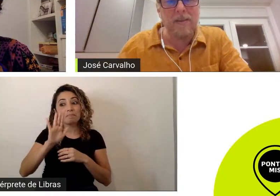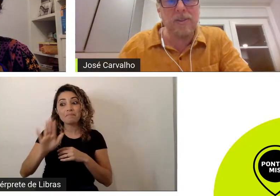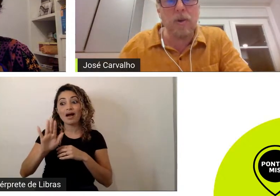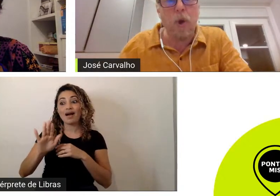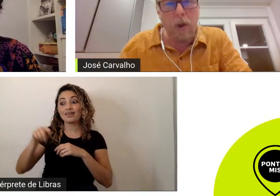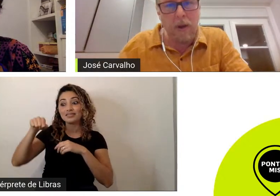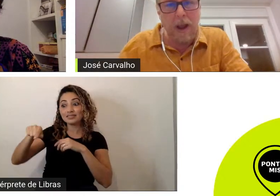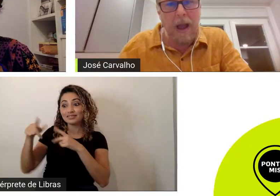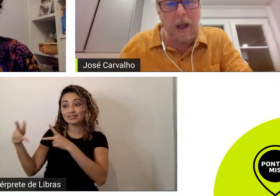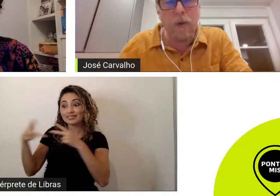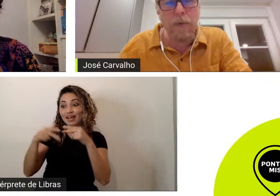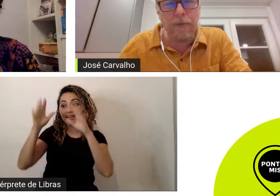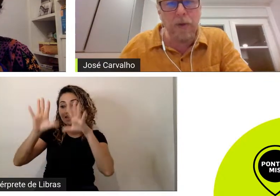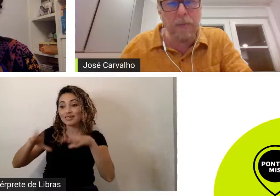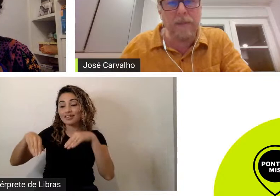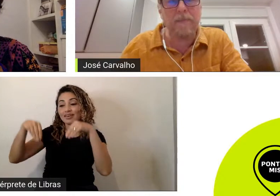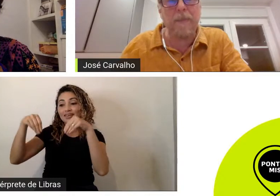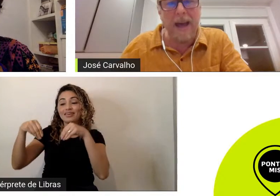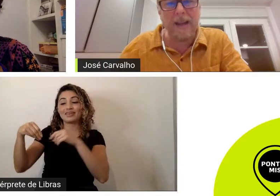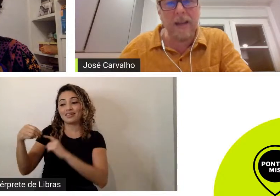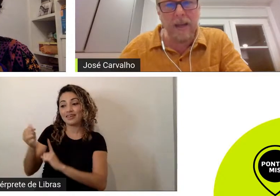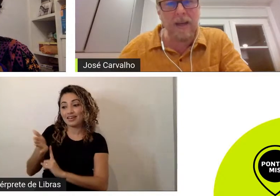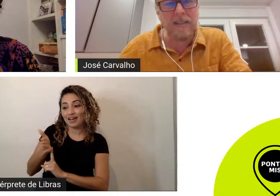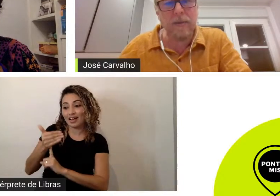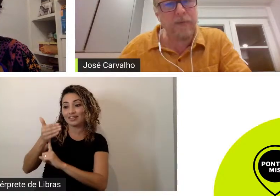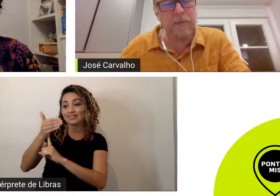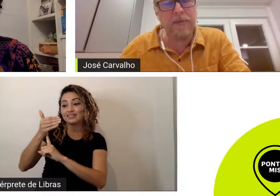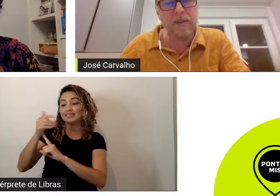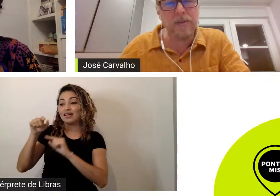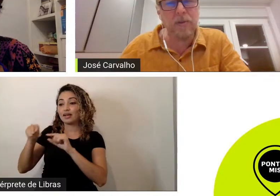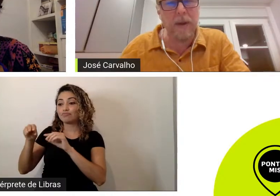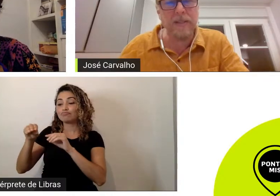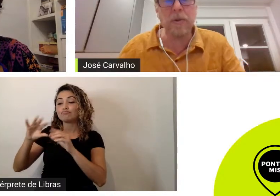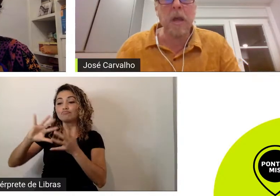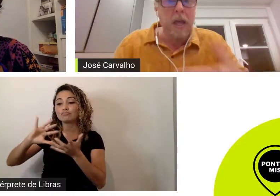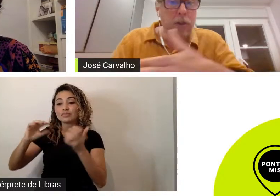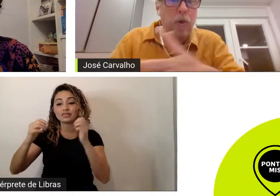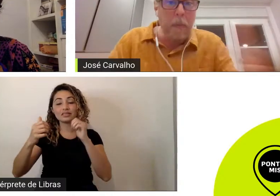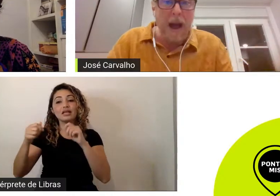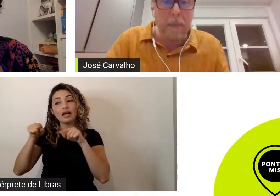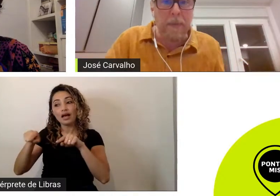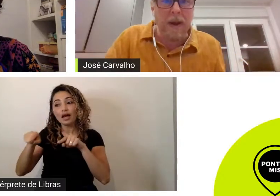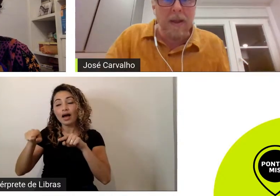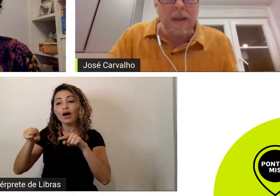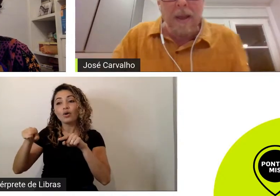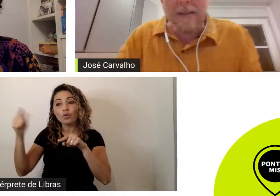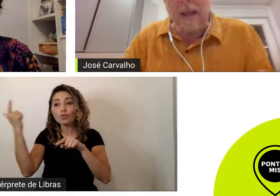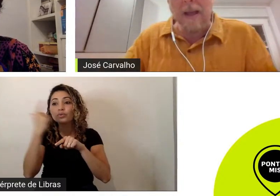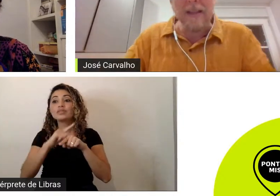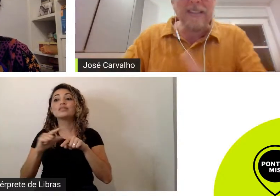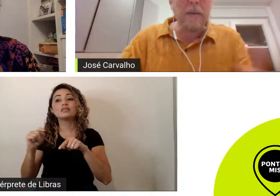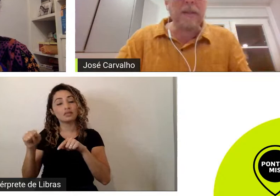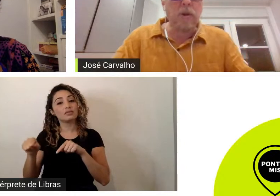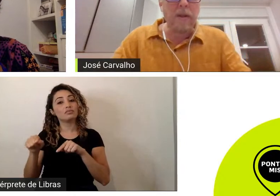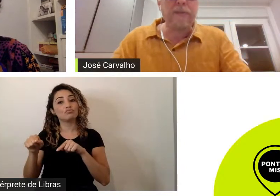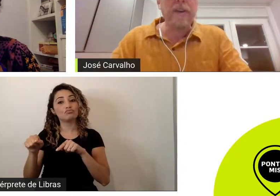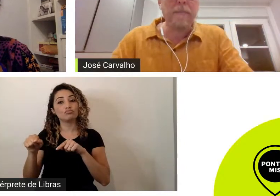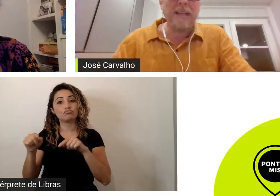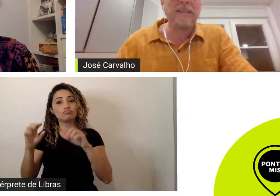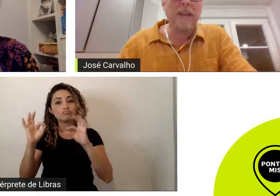de colocar o filme para criança o filme infantil no Brasil no mapa da